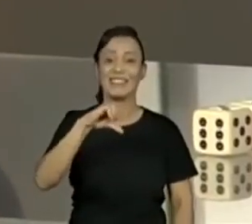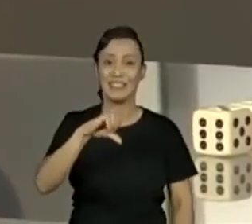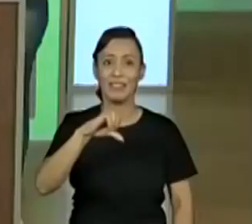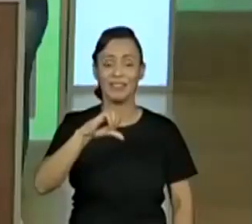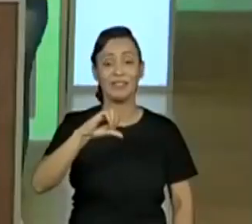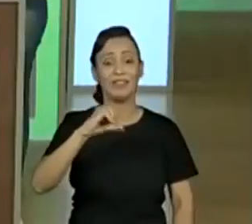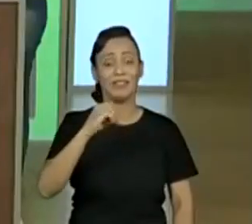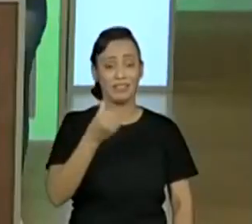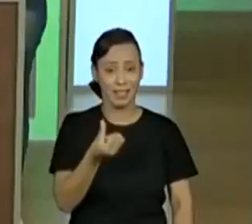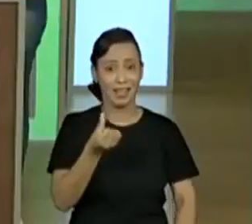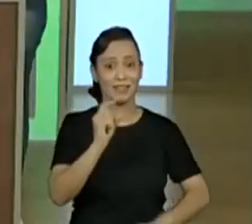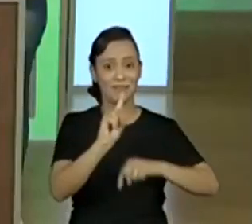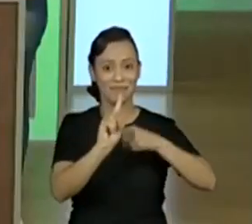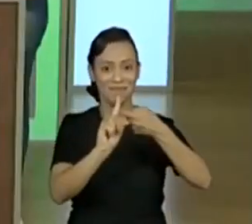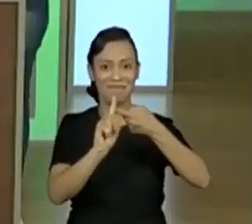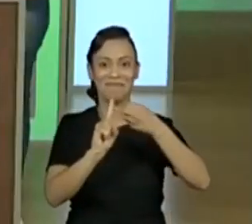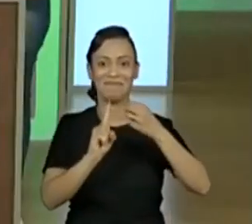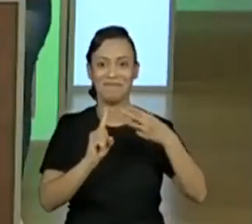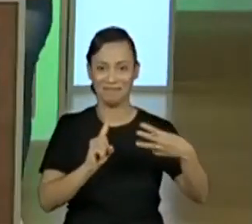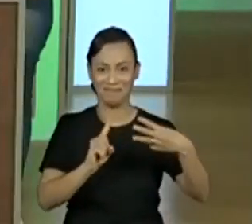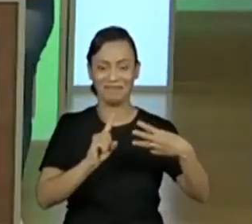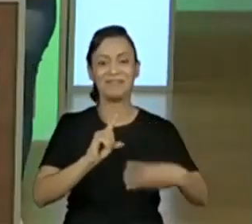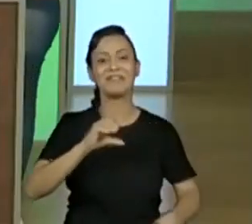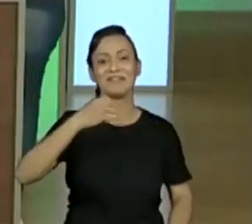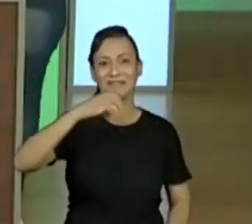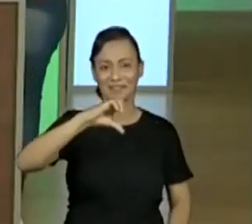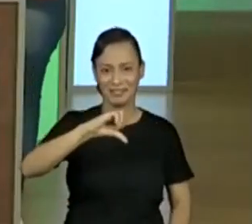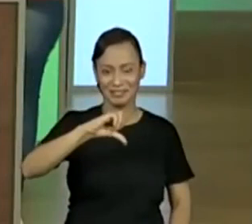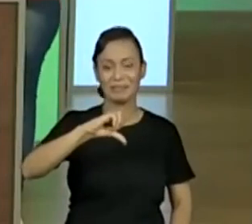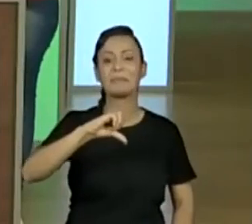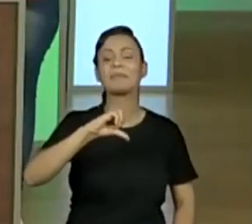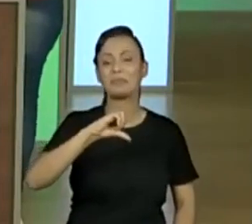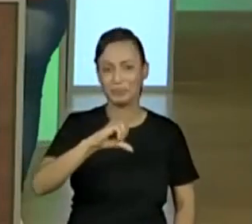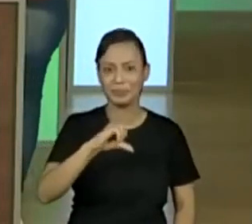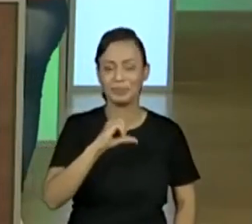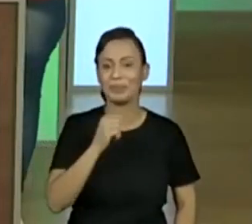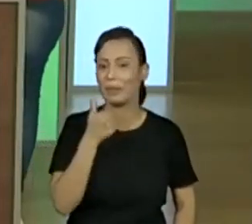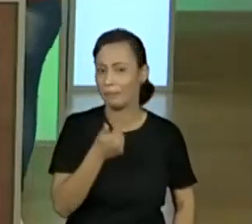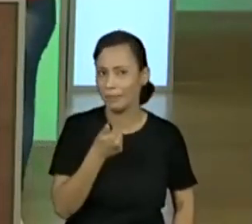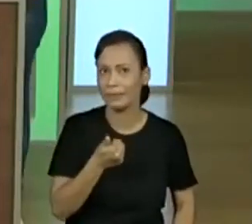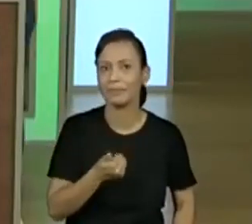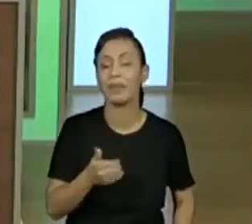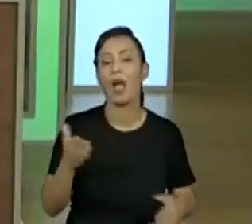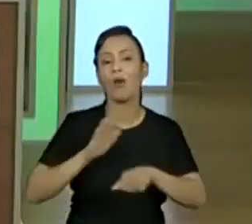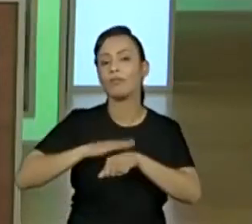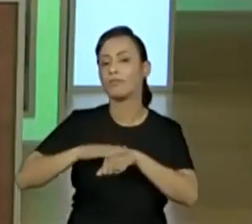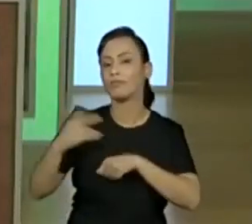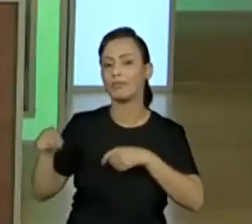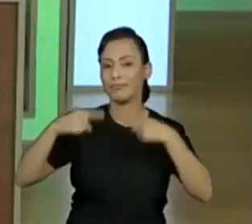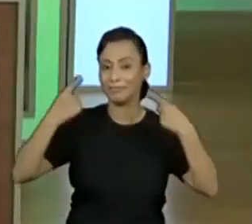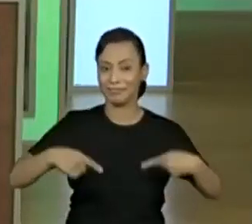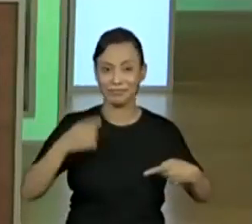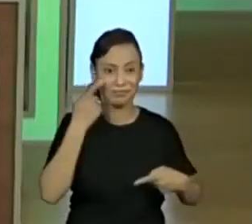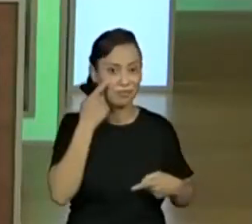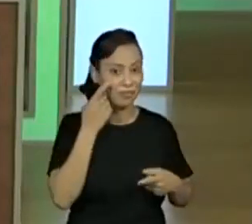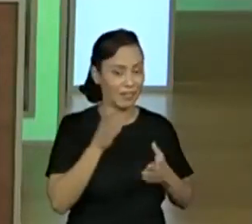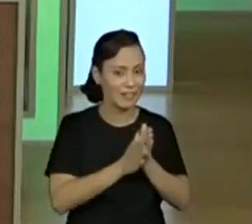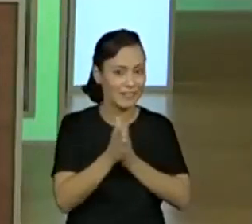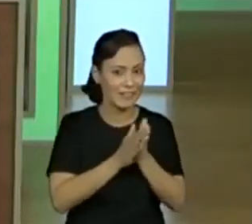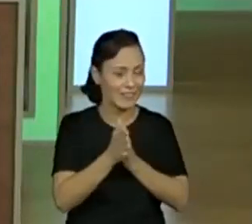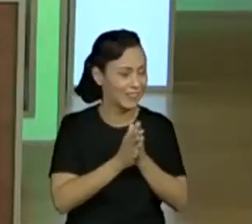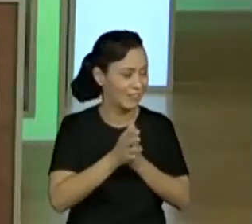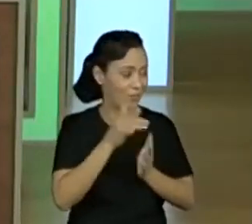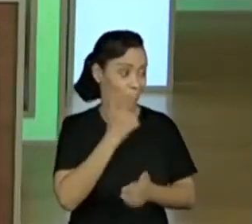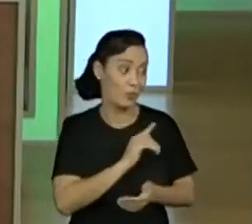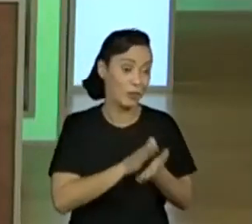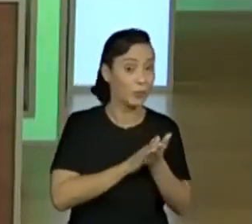filha, capaz de gente não acertar mesmo, não. O Pedro e o Gabriel já colocaram o resultado, tudo, vamos ver. Então vamos lá, agora é sua vez. Ela tirou um número bem grande, hein,